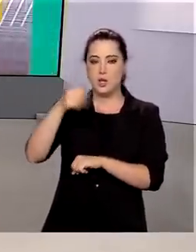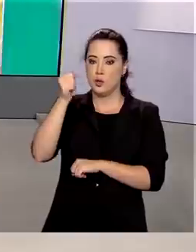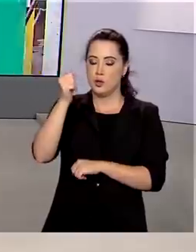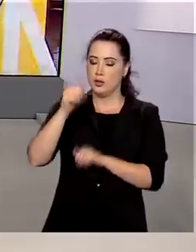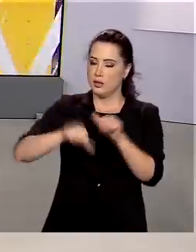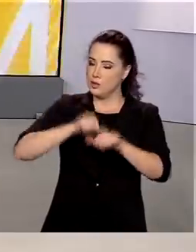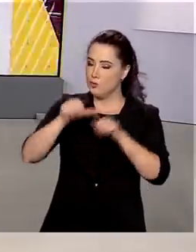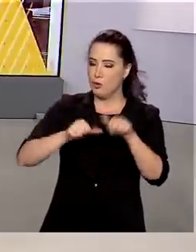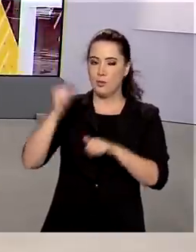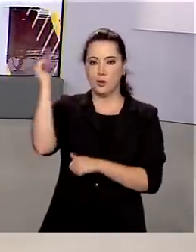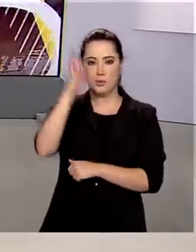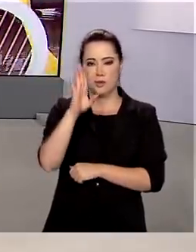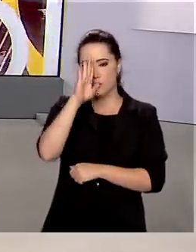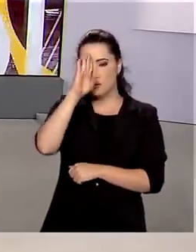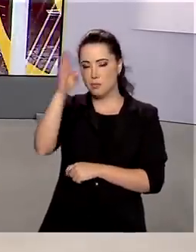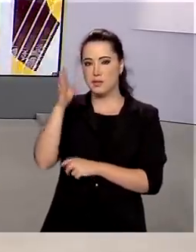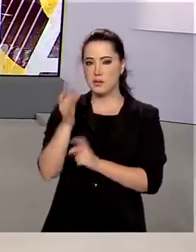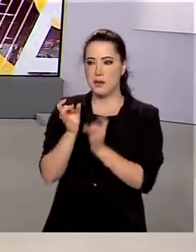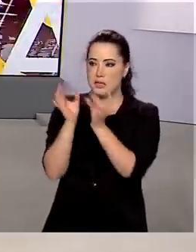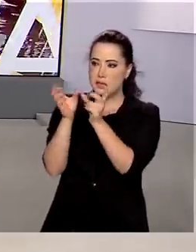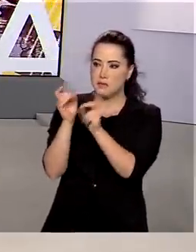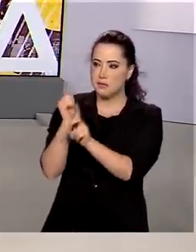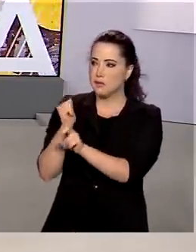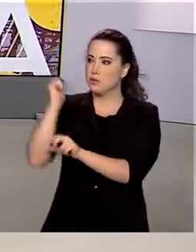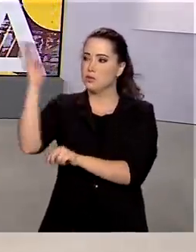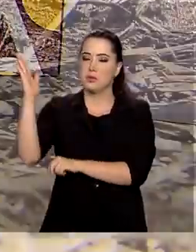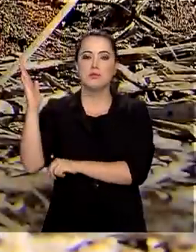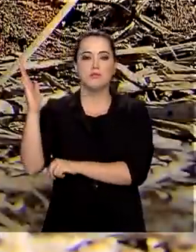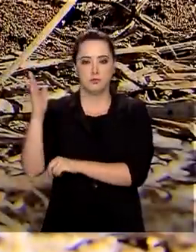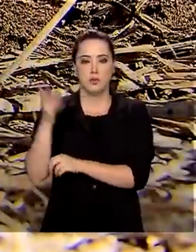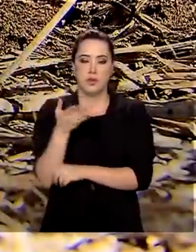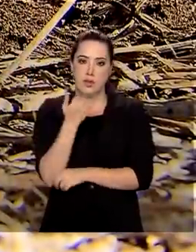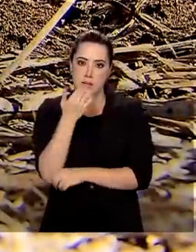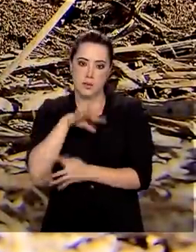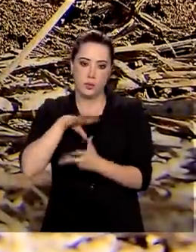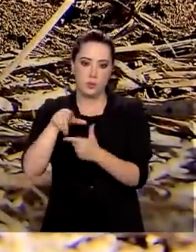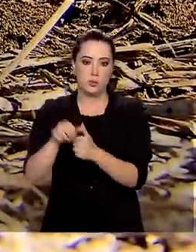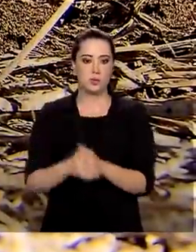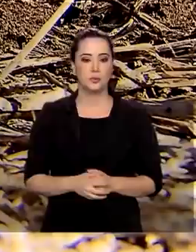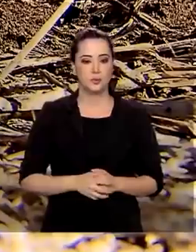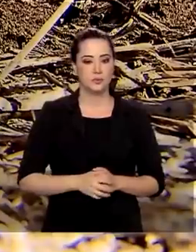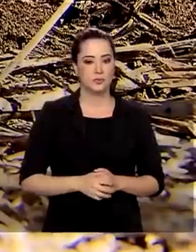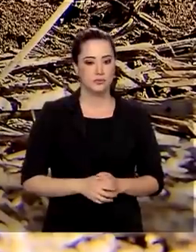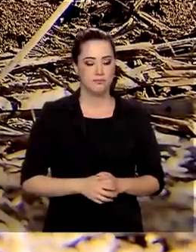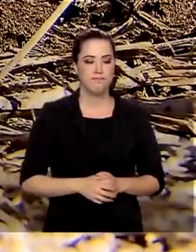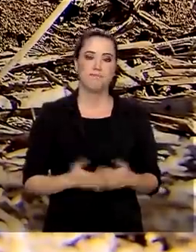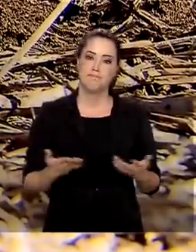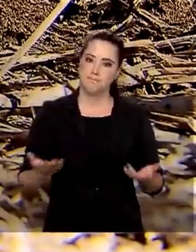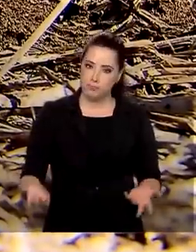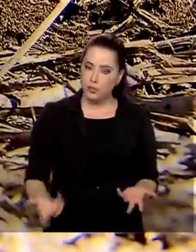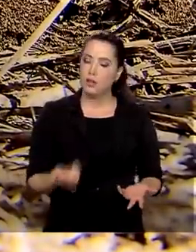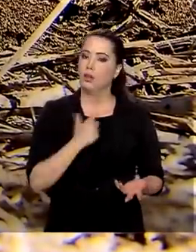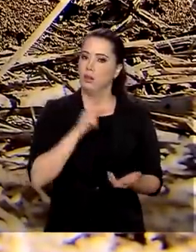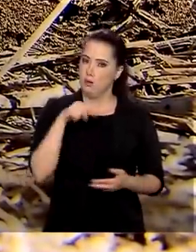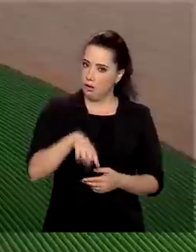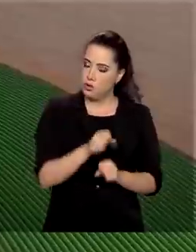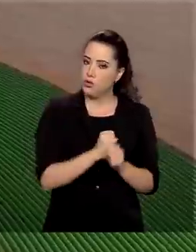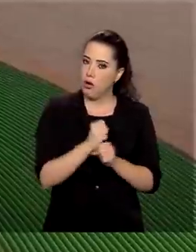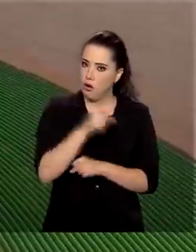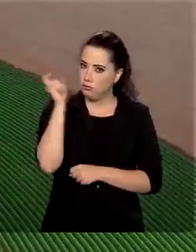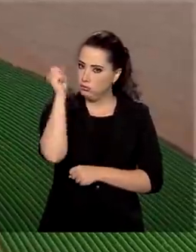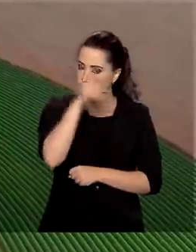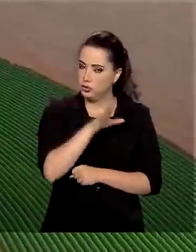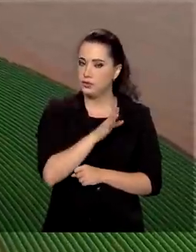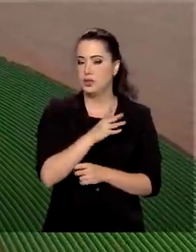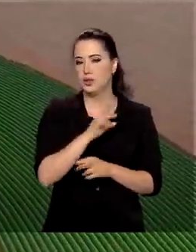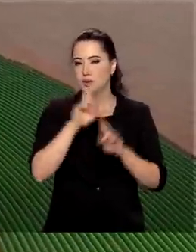principais exportadores de alimentos do mundo. Mesmo com um ano atípico por causa da pandemia, a